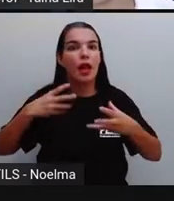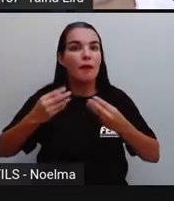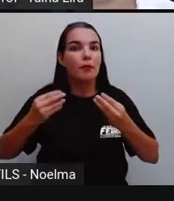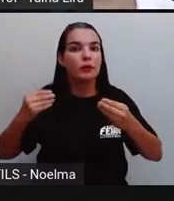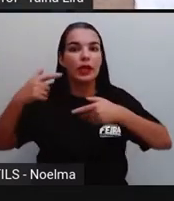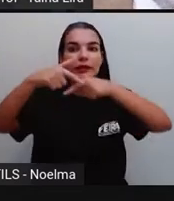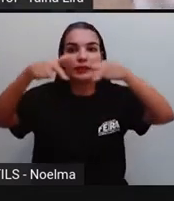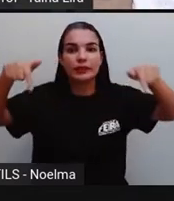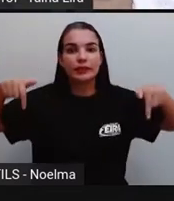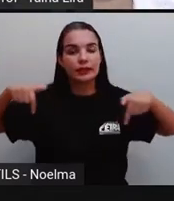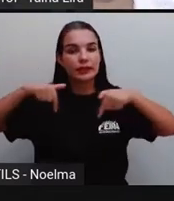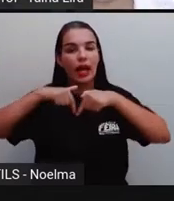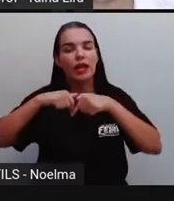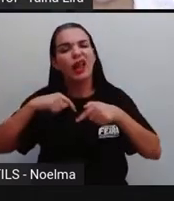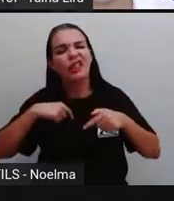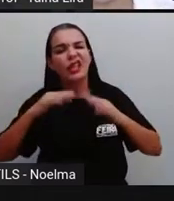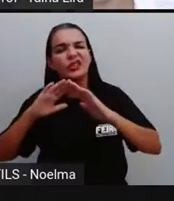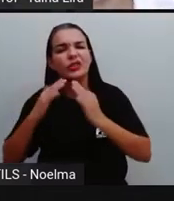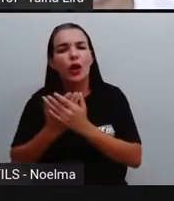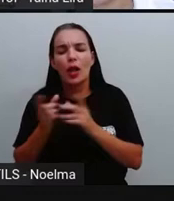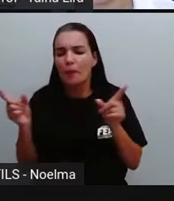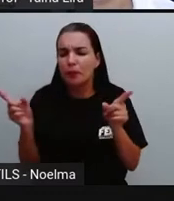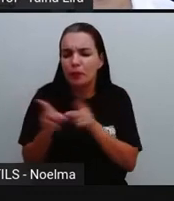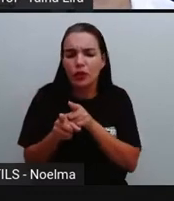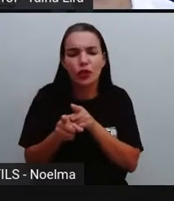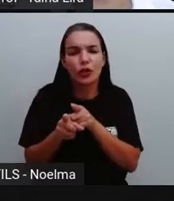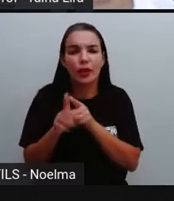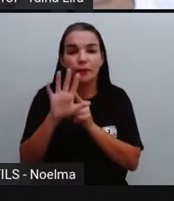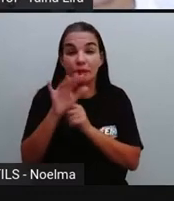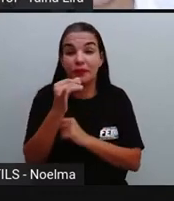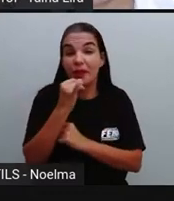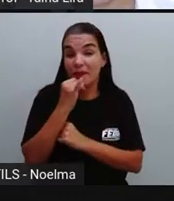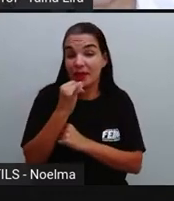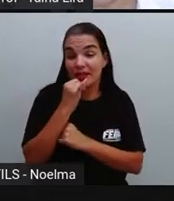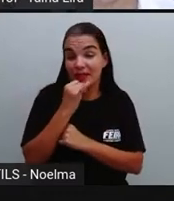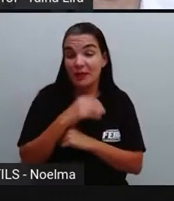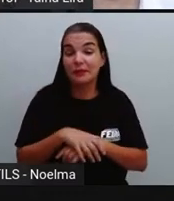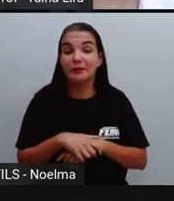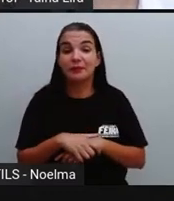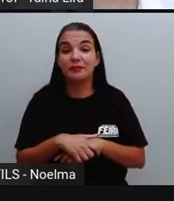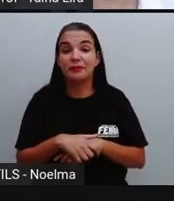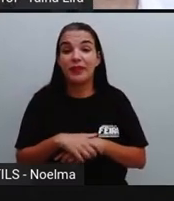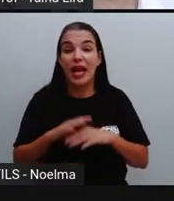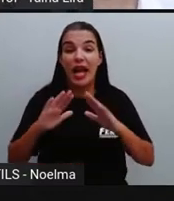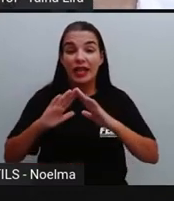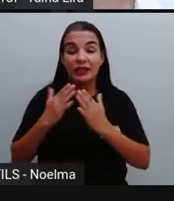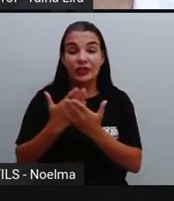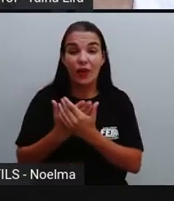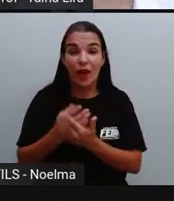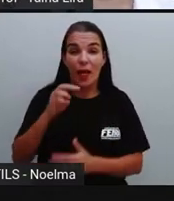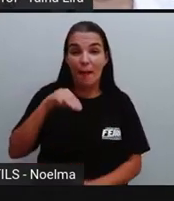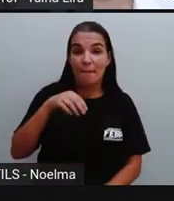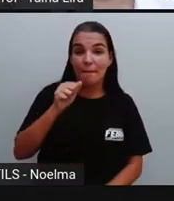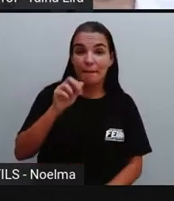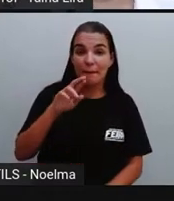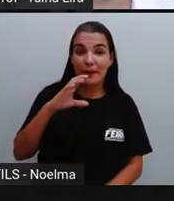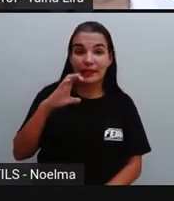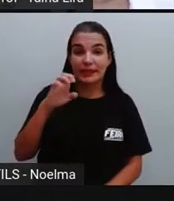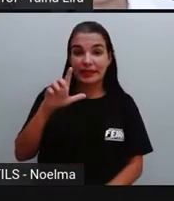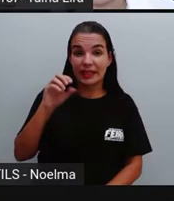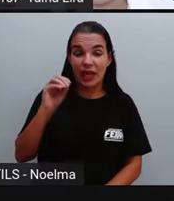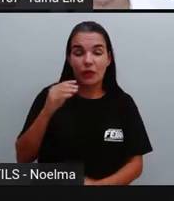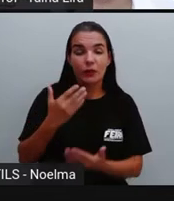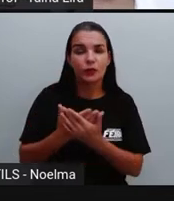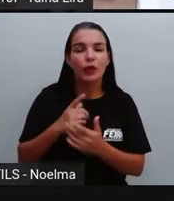salas, outras escolas são menores. Por exemplo, a escola que Marcelo estuda tem uma